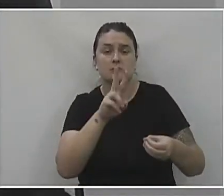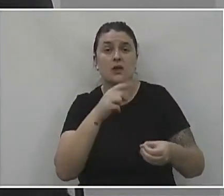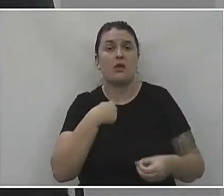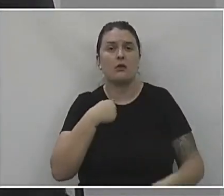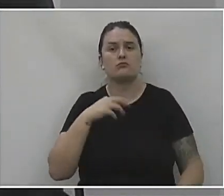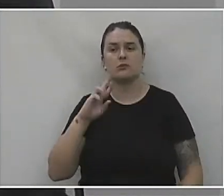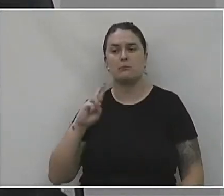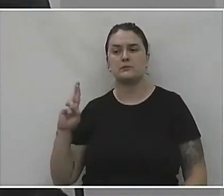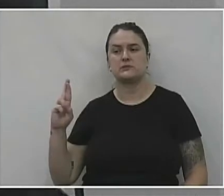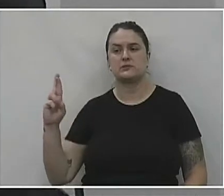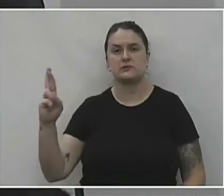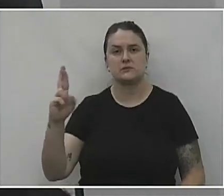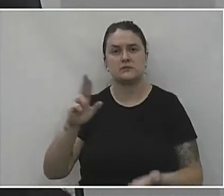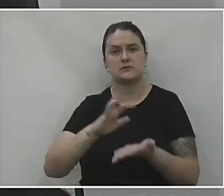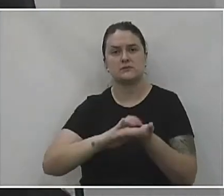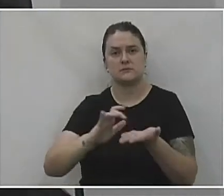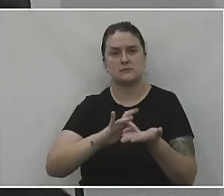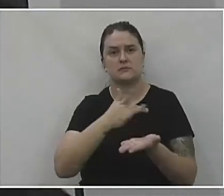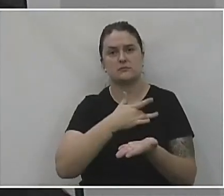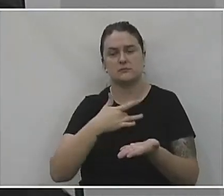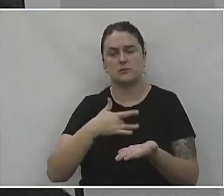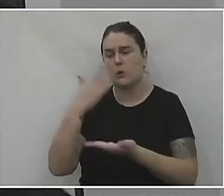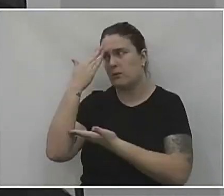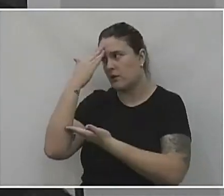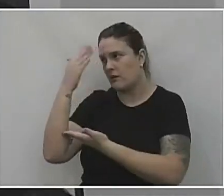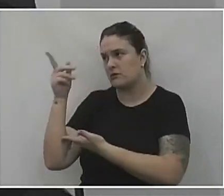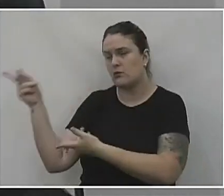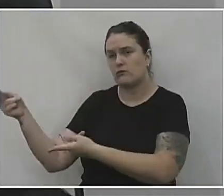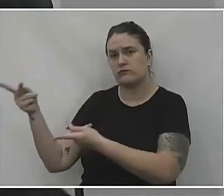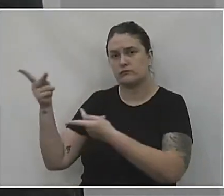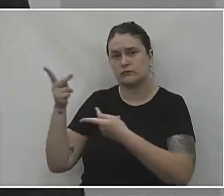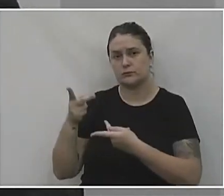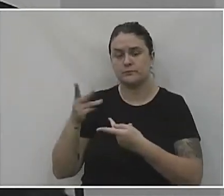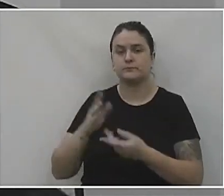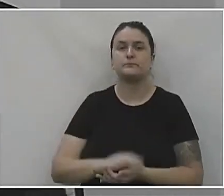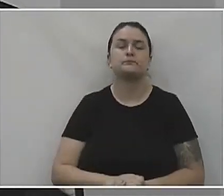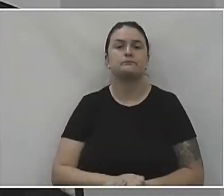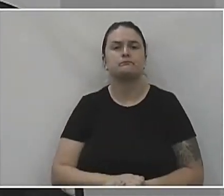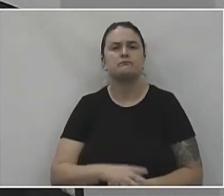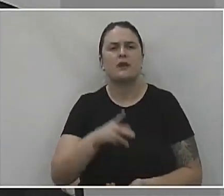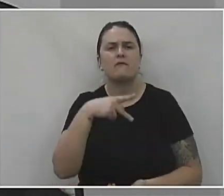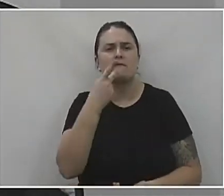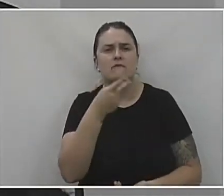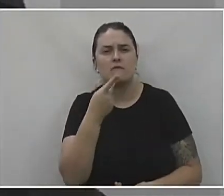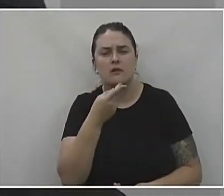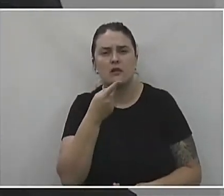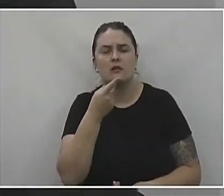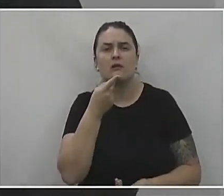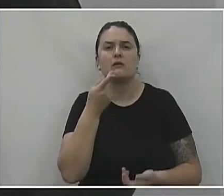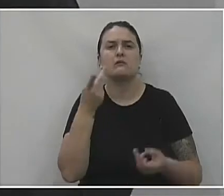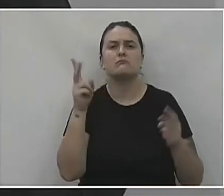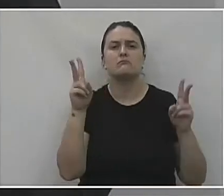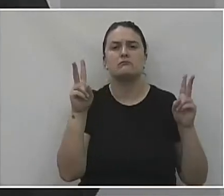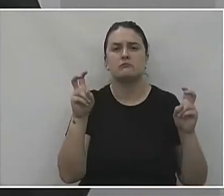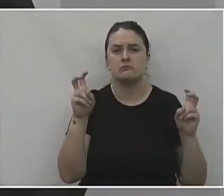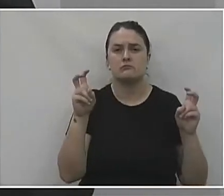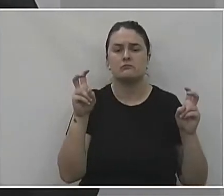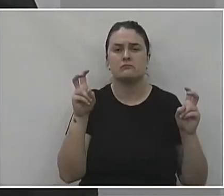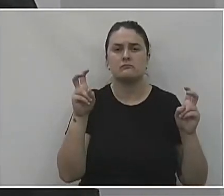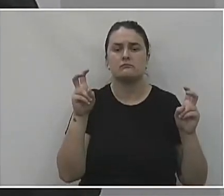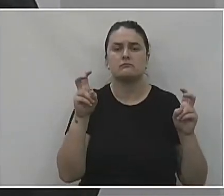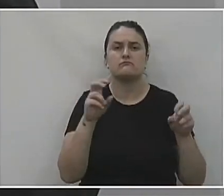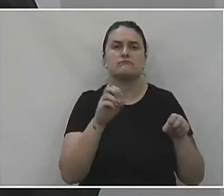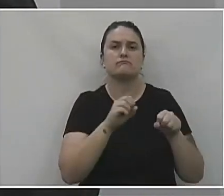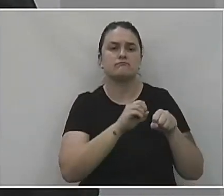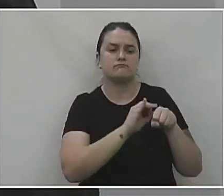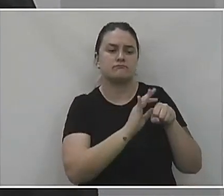Agradeço o convite dos senhores também por esse dia. Então vamos falar um pouco sobre a